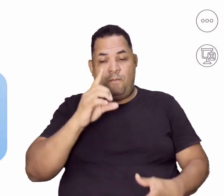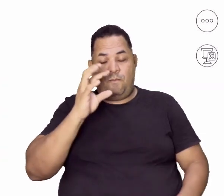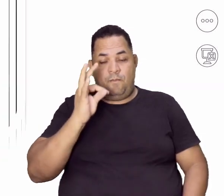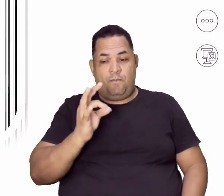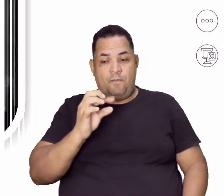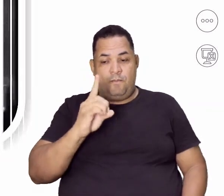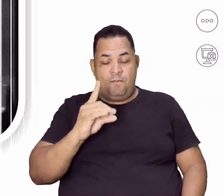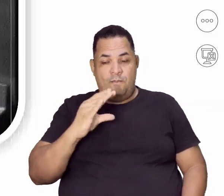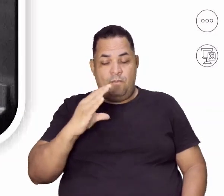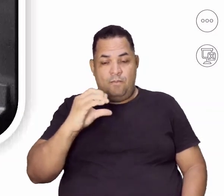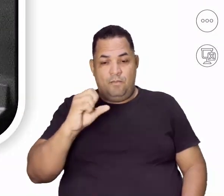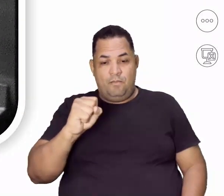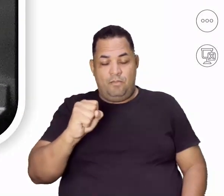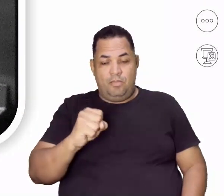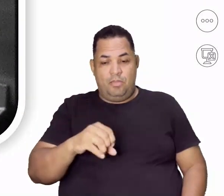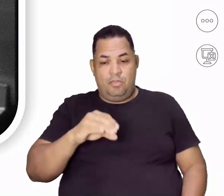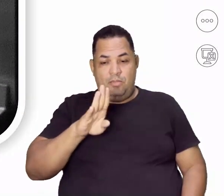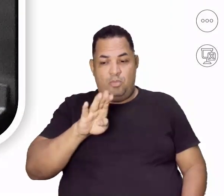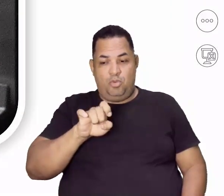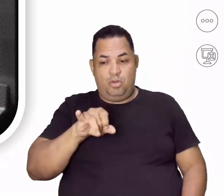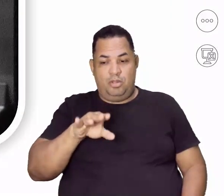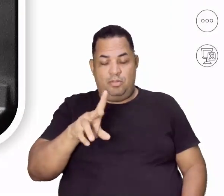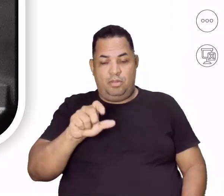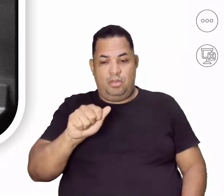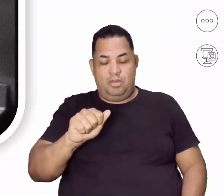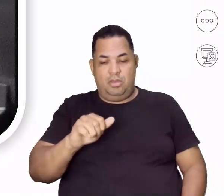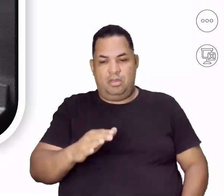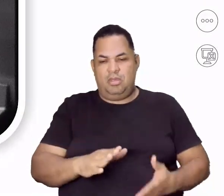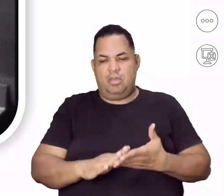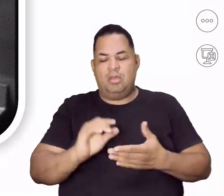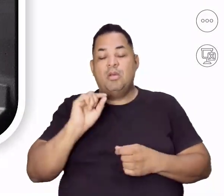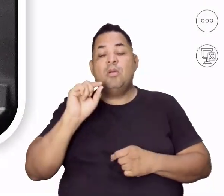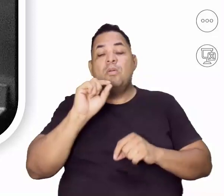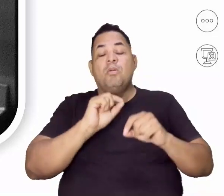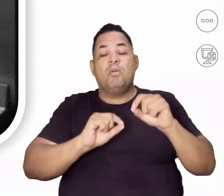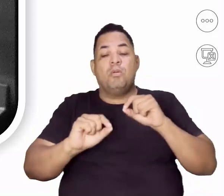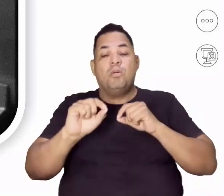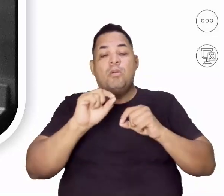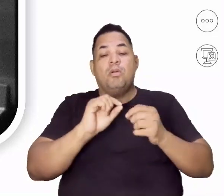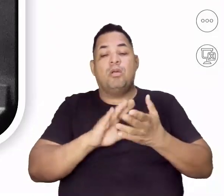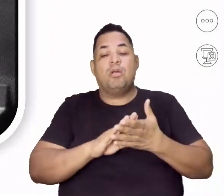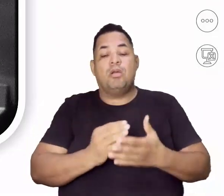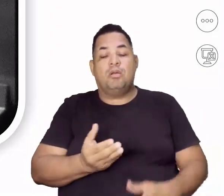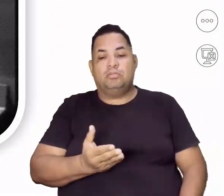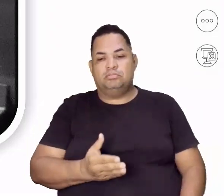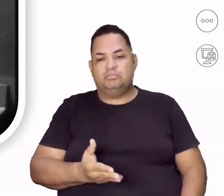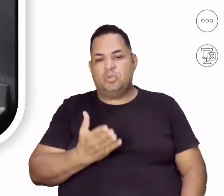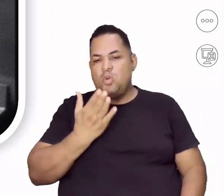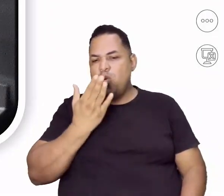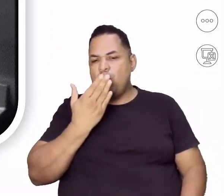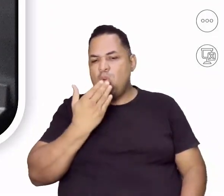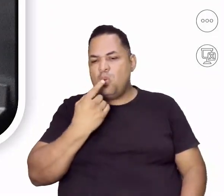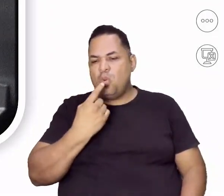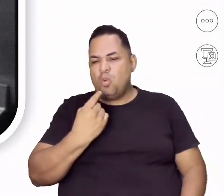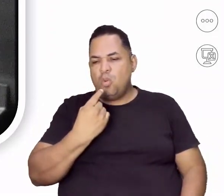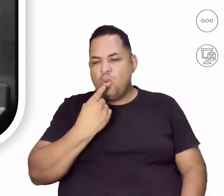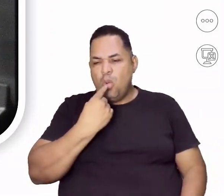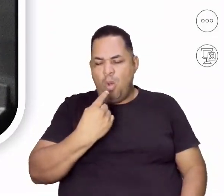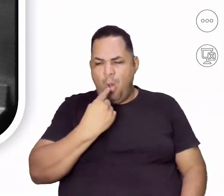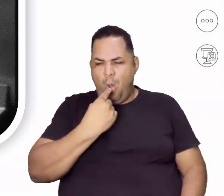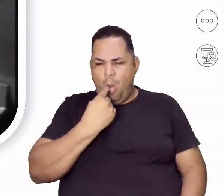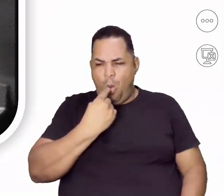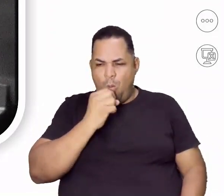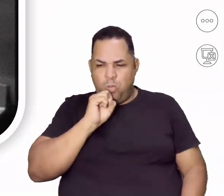a bulimia. E a bulimia, ela já difere da anorexia. Por quê, Profiris?